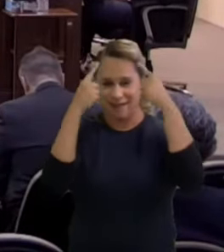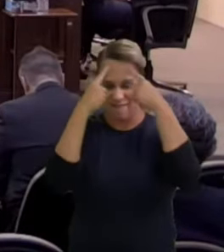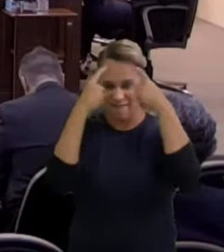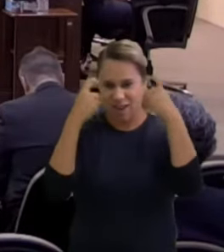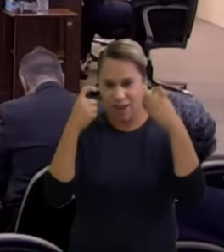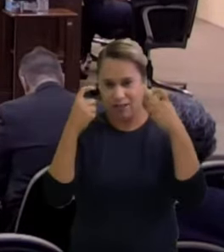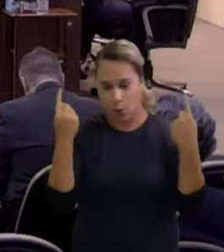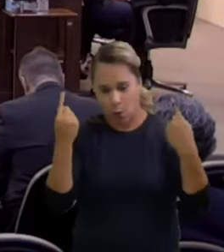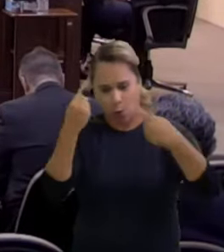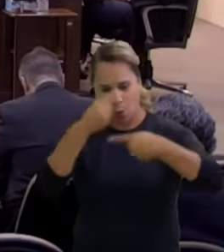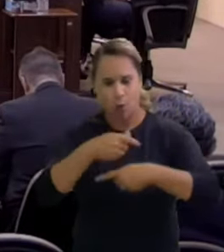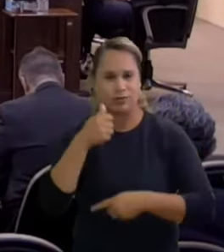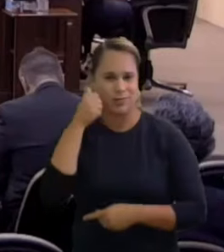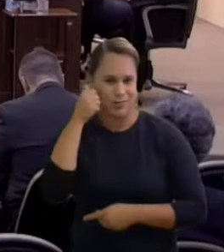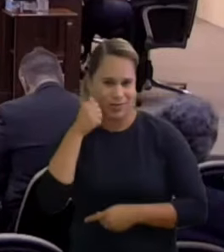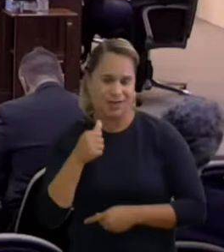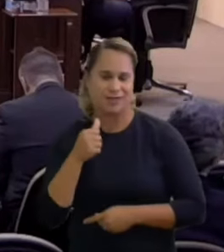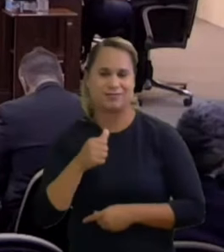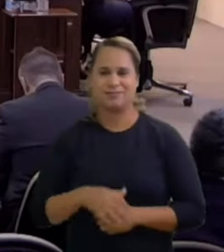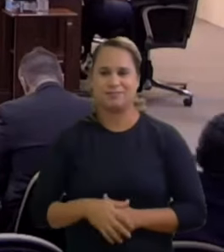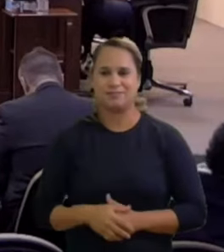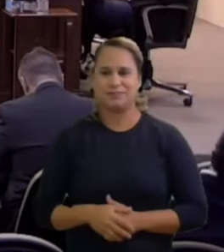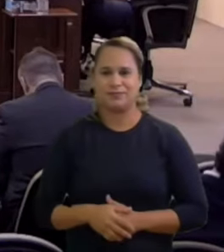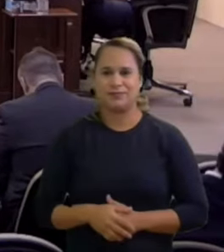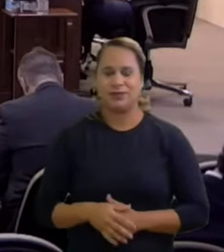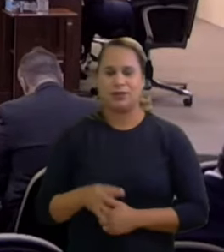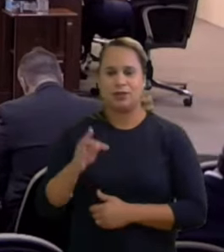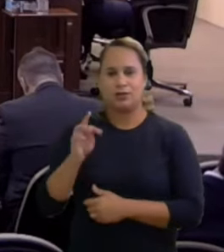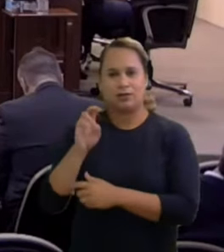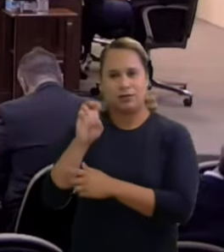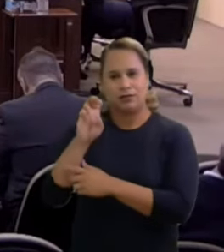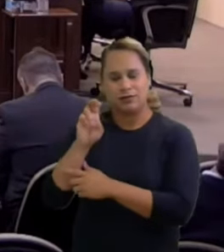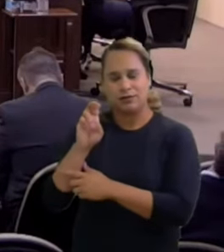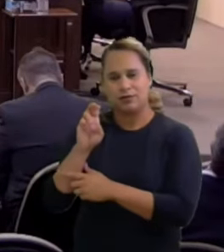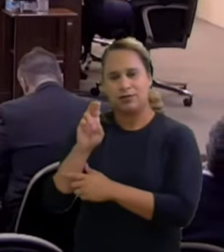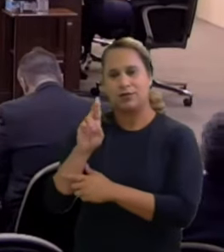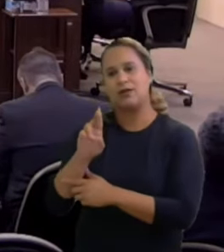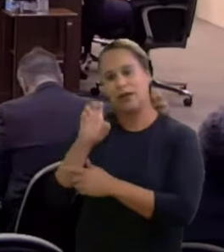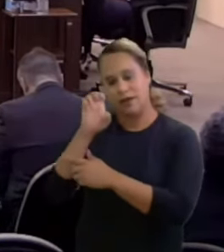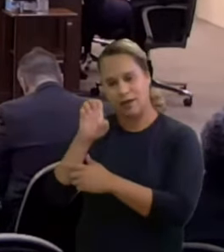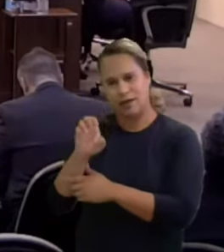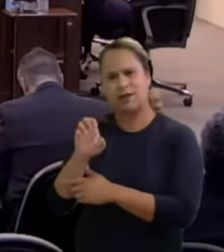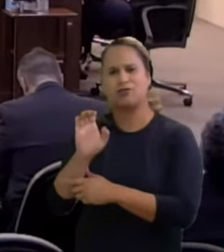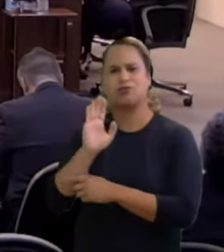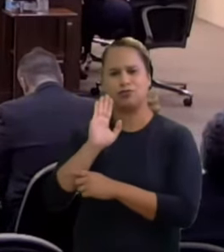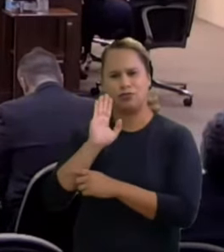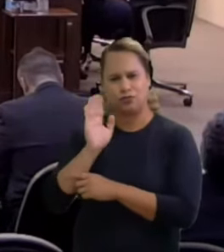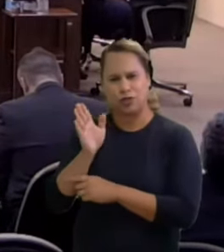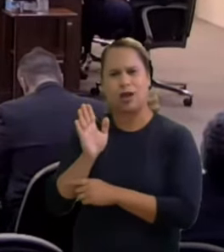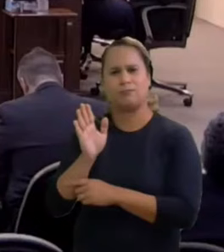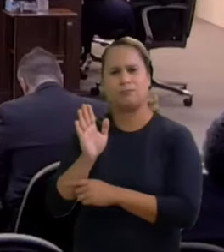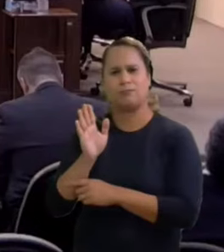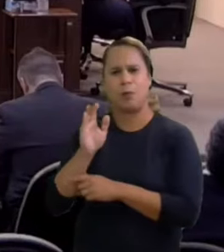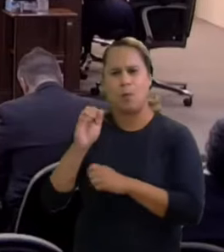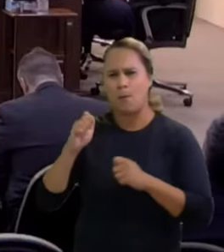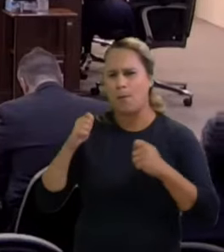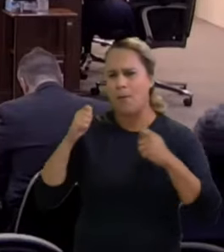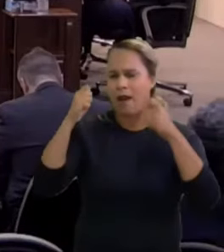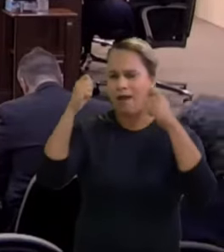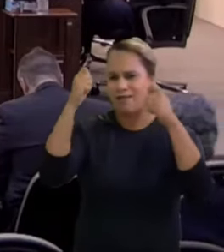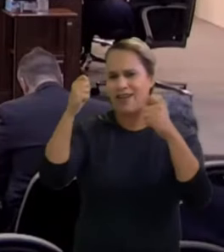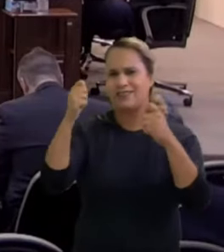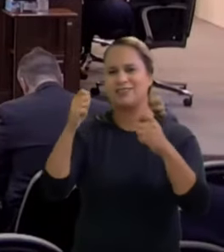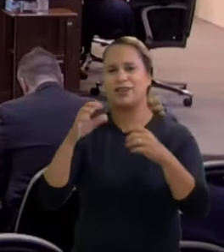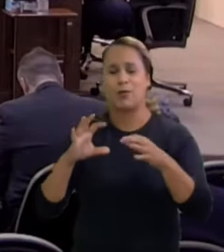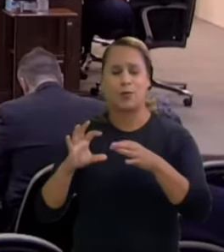tem feito várias manifestações convênios a fim de